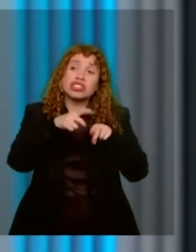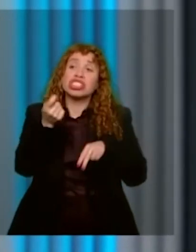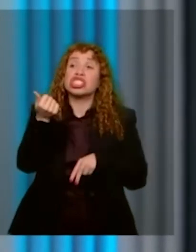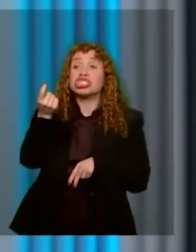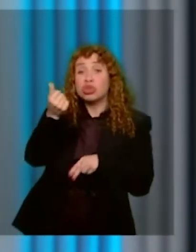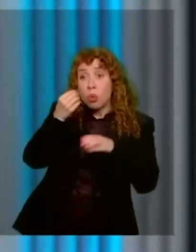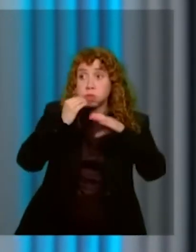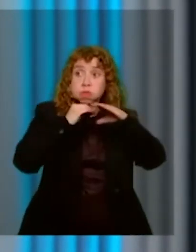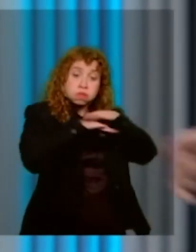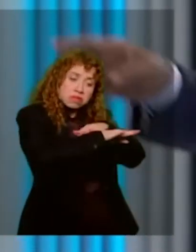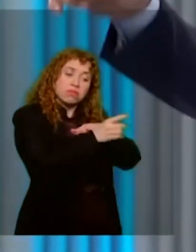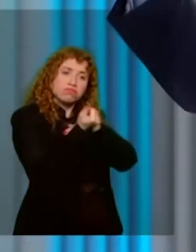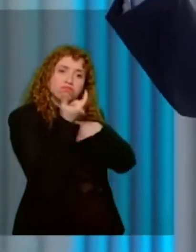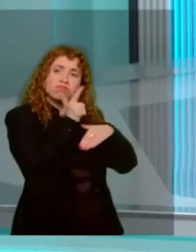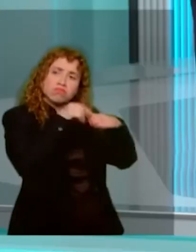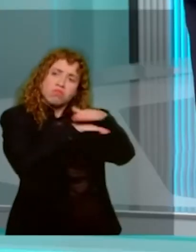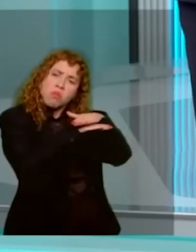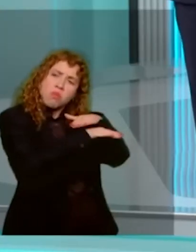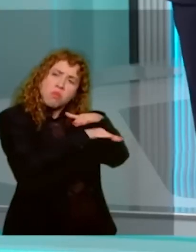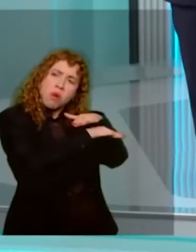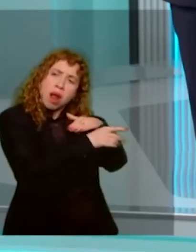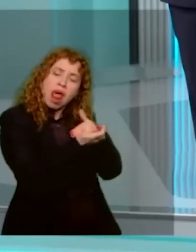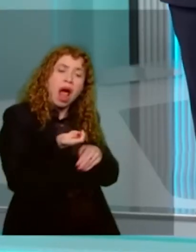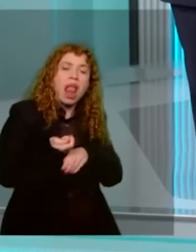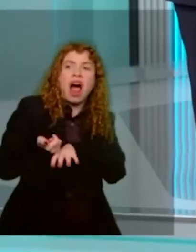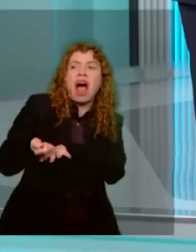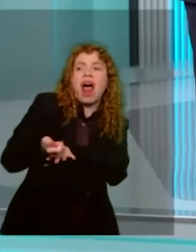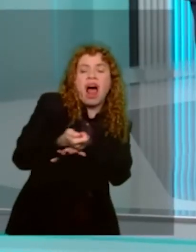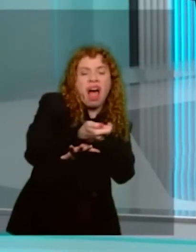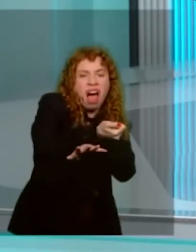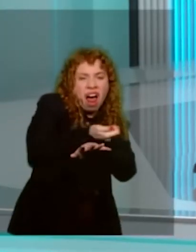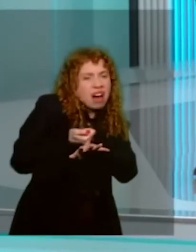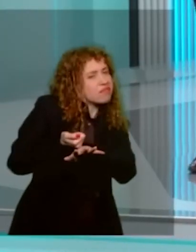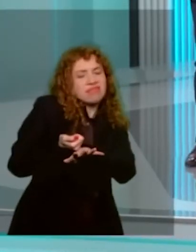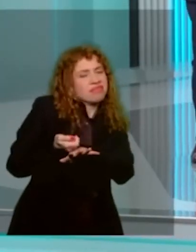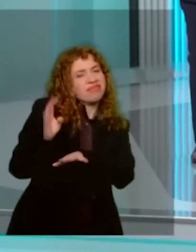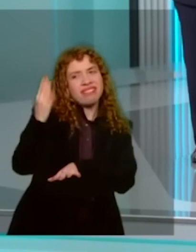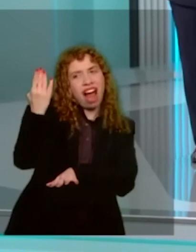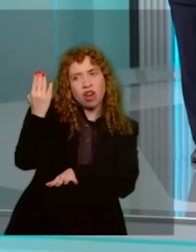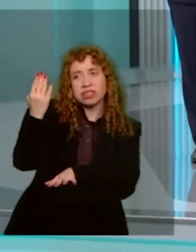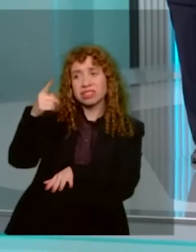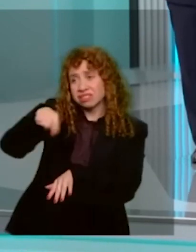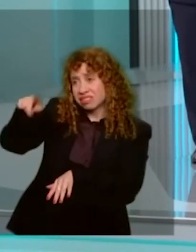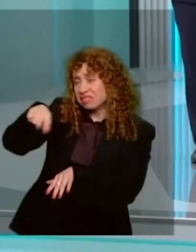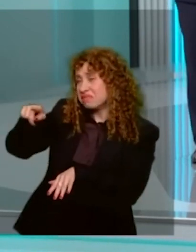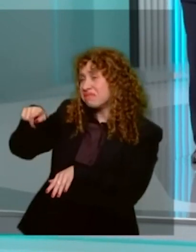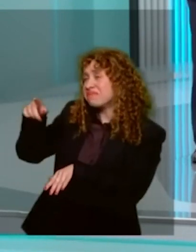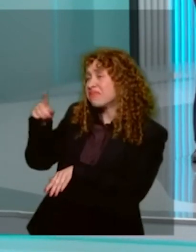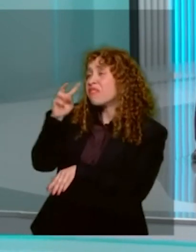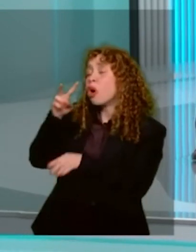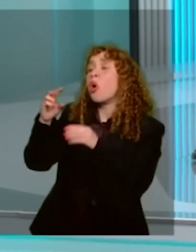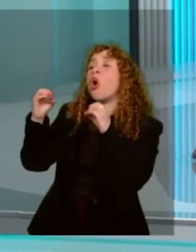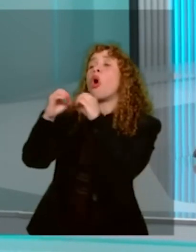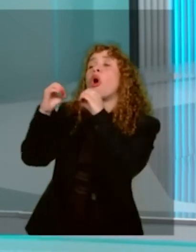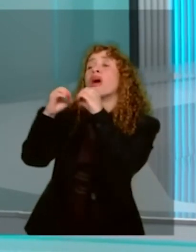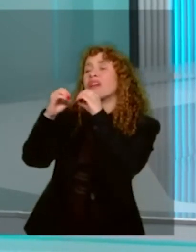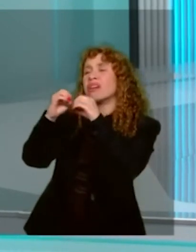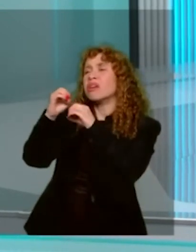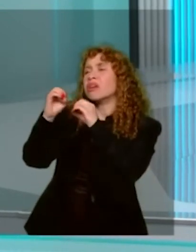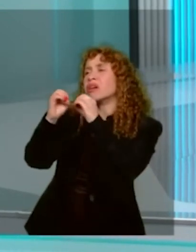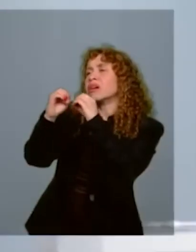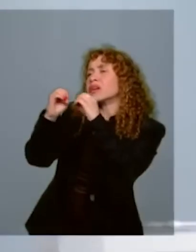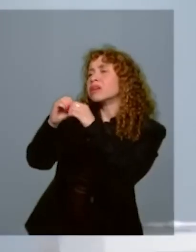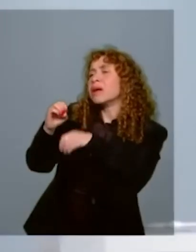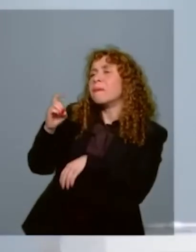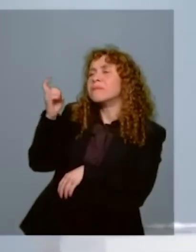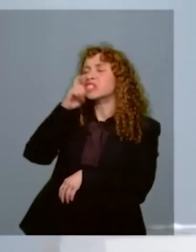E você que está vindo com fake news aqui, e o telespectador vai poder checar no Google quantas mentiras foram contadas a esse respeito